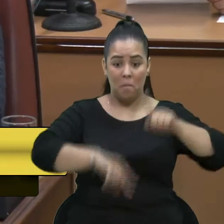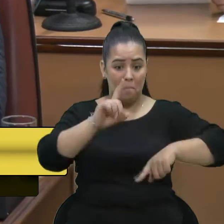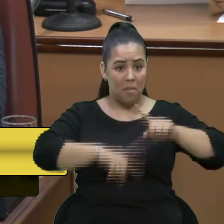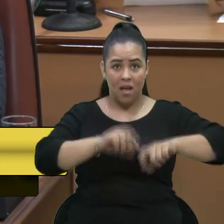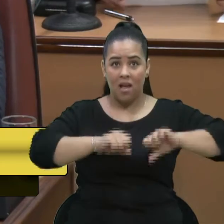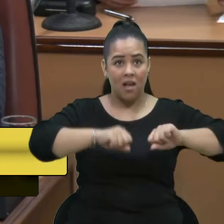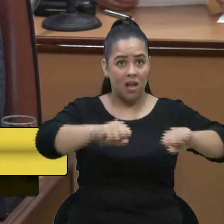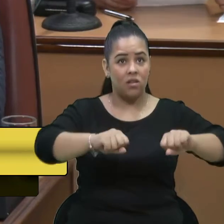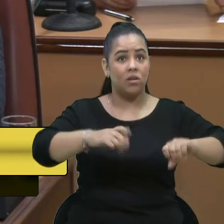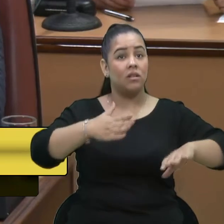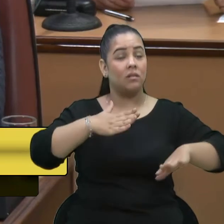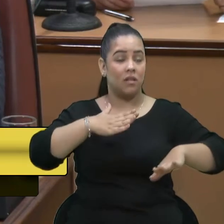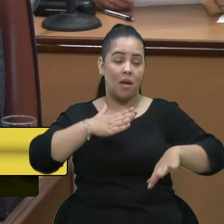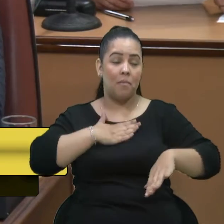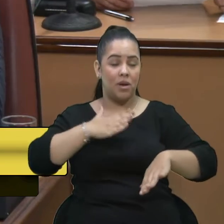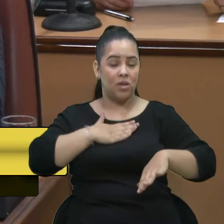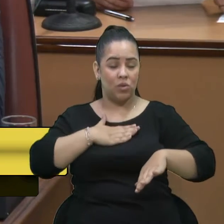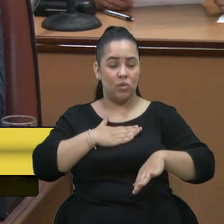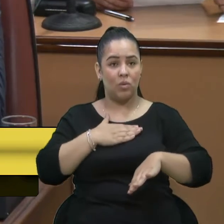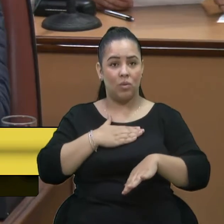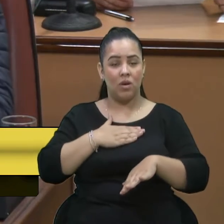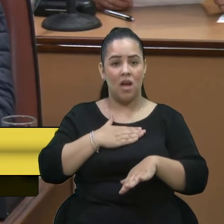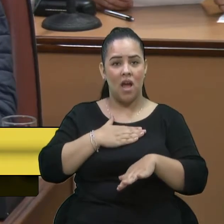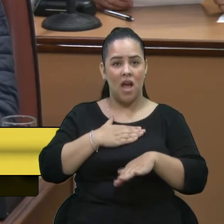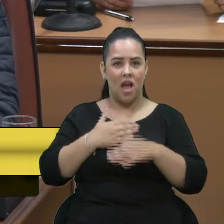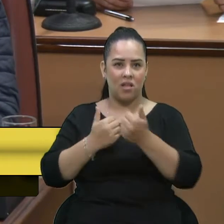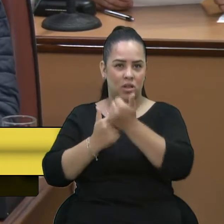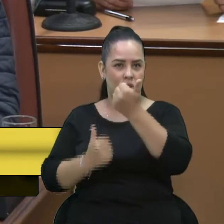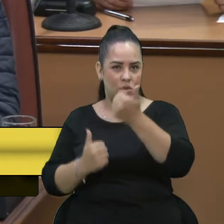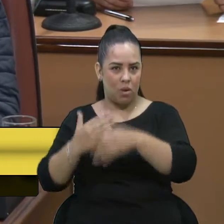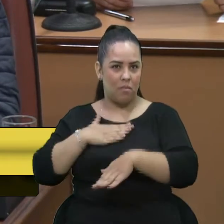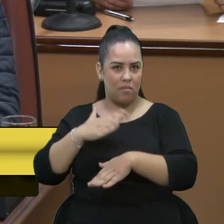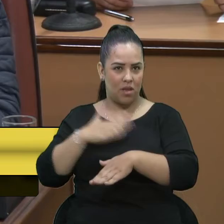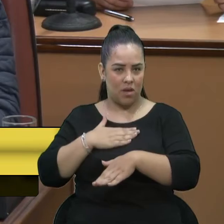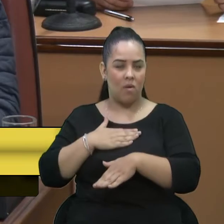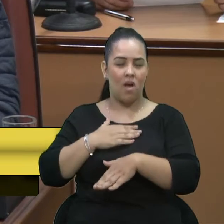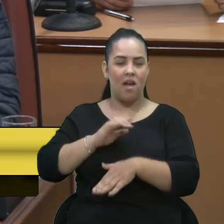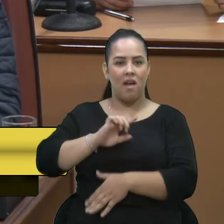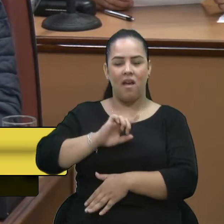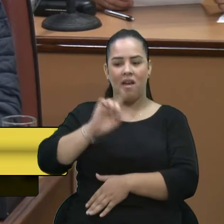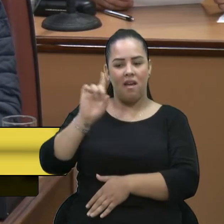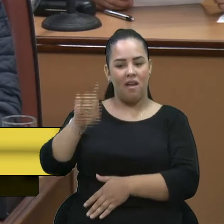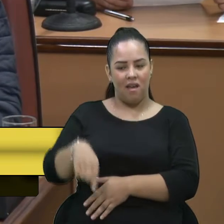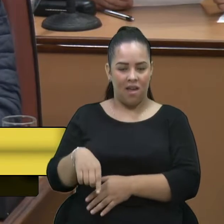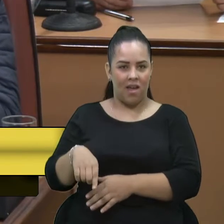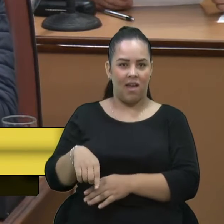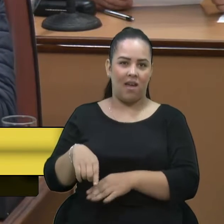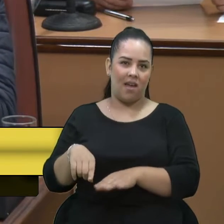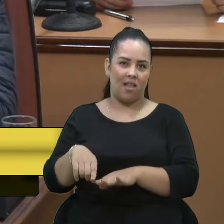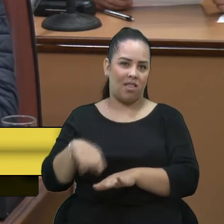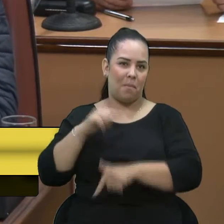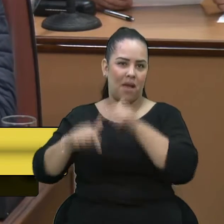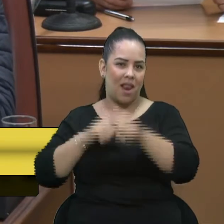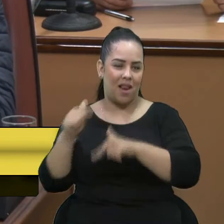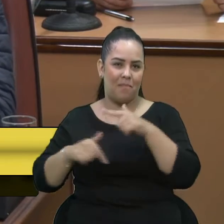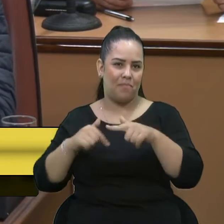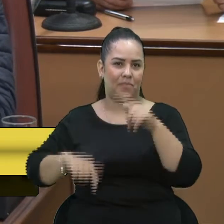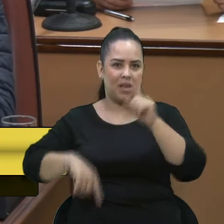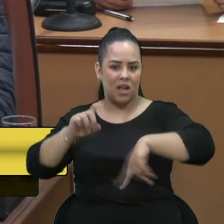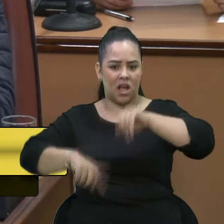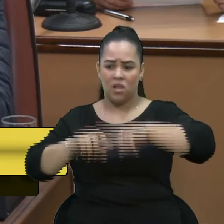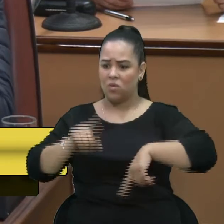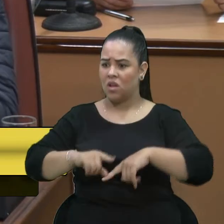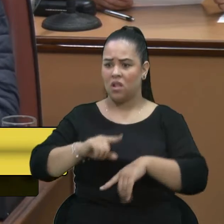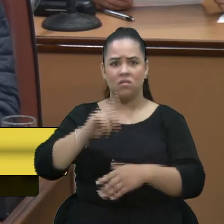de um assessor meu, ela é caixa de supermercado e ela deve estar beirando os 60 anos, mais ou menos isso. E ela jamais parou de